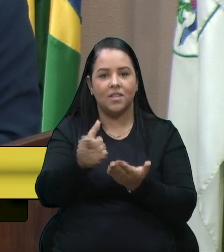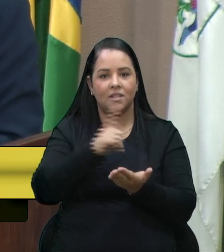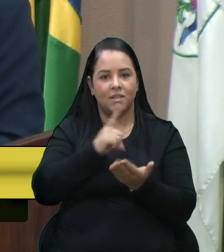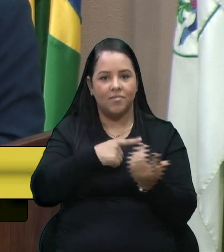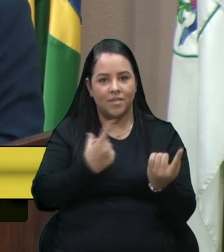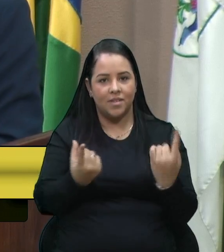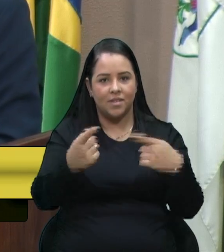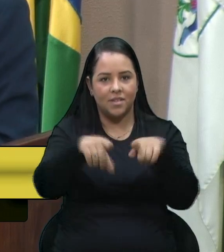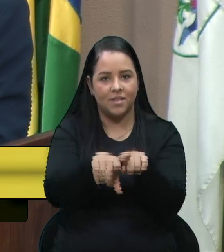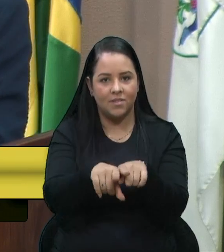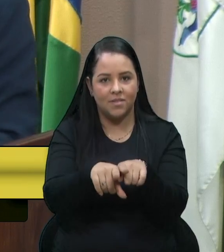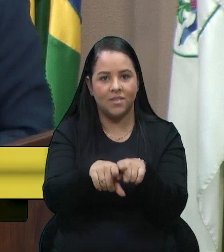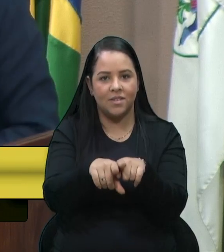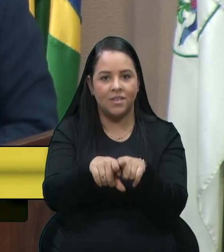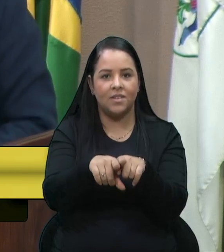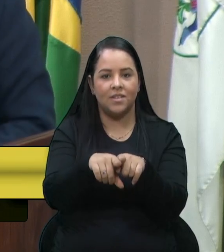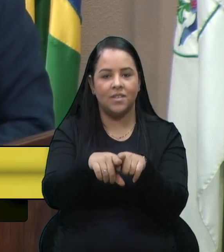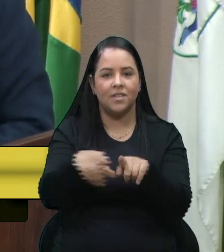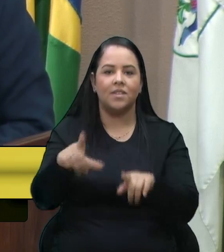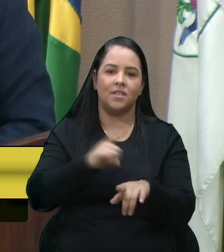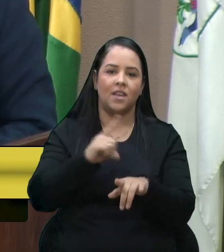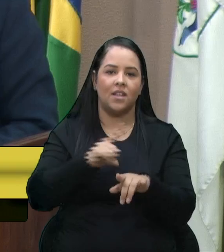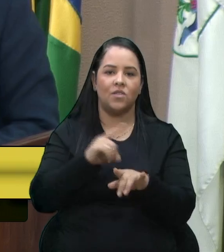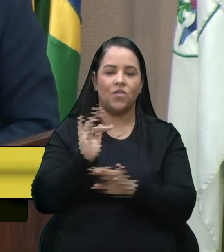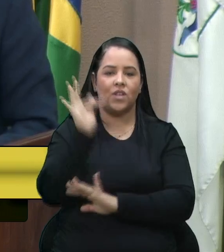município e nível federal.